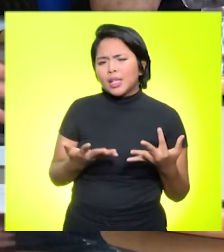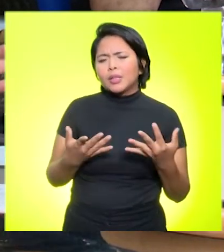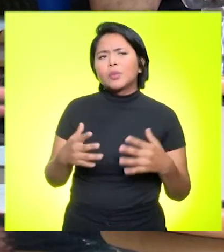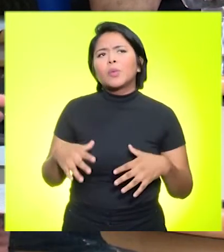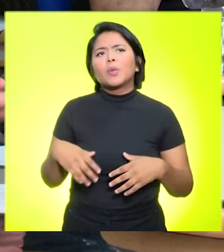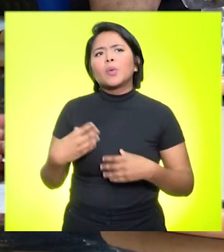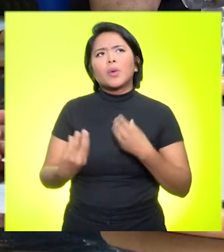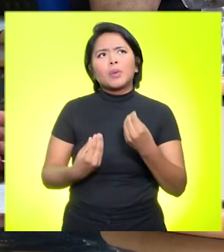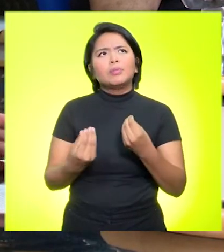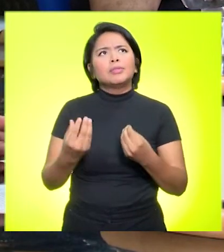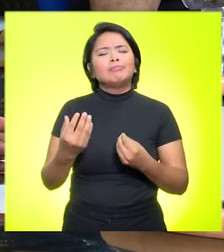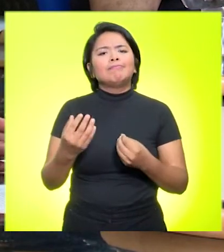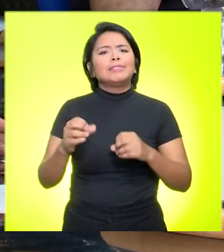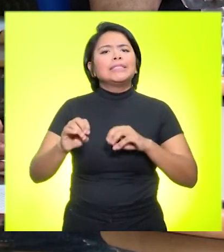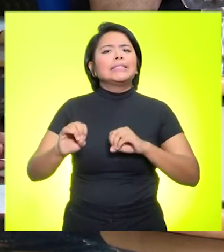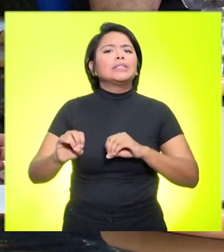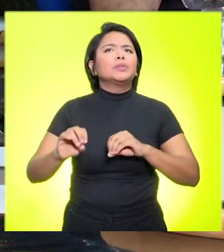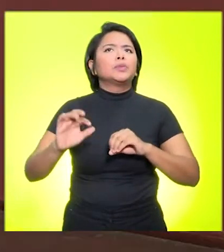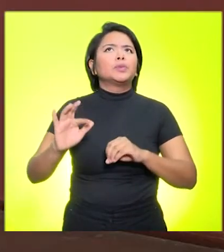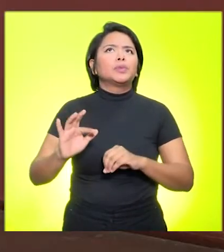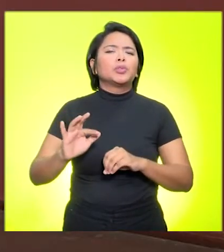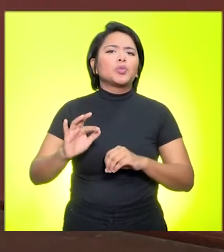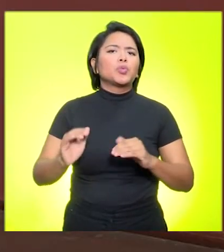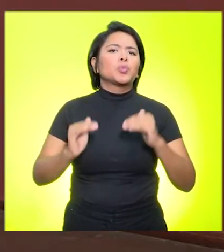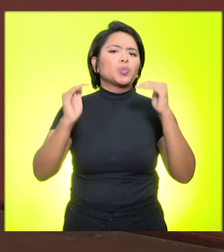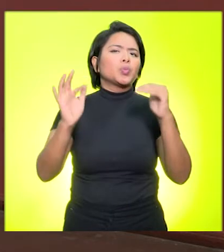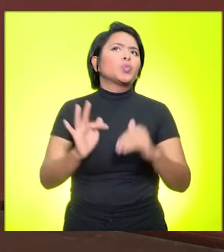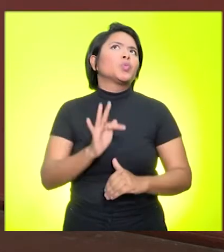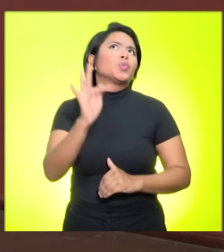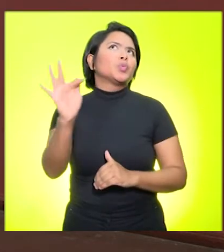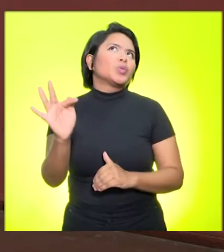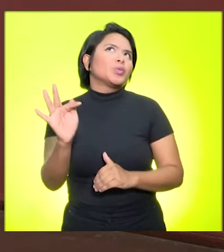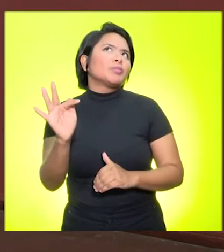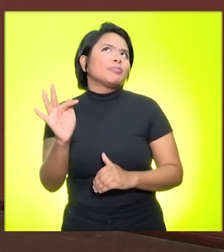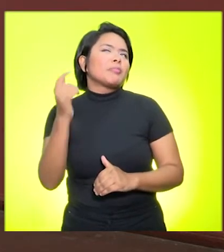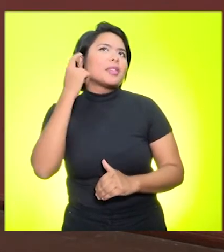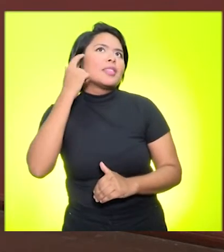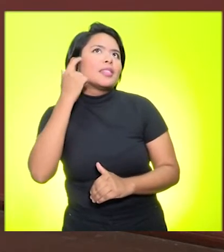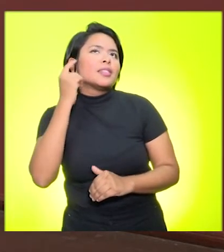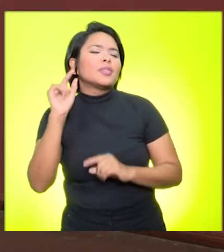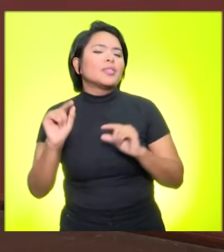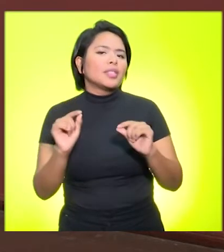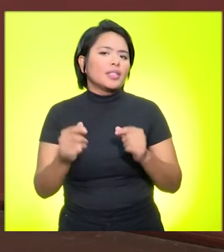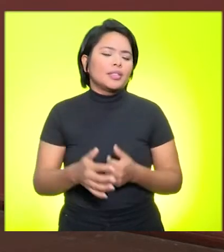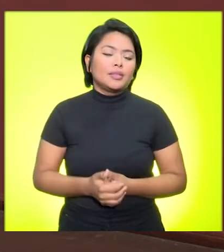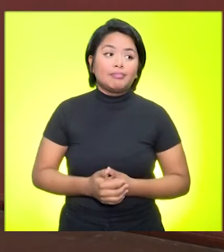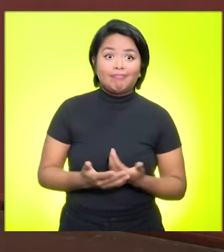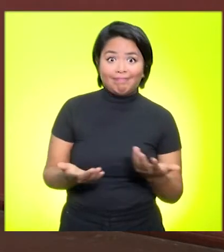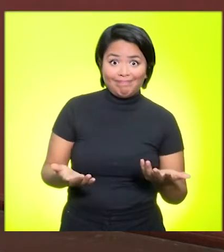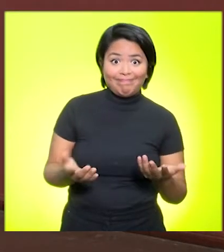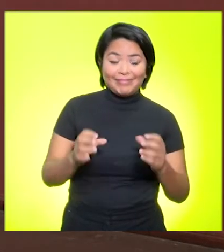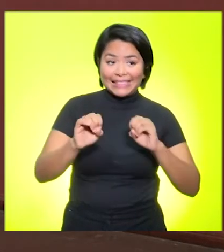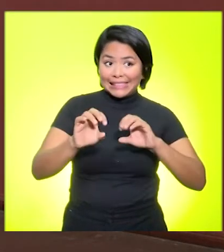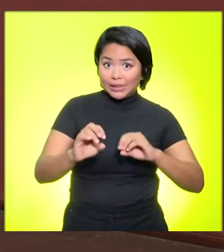para o ensino superior. Certo. Então, no tocante ao ensino superior,